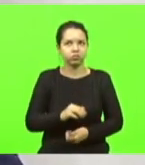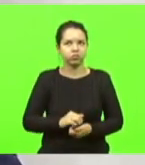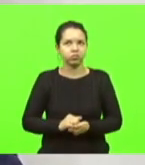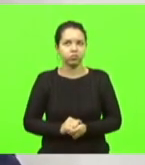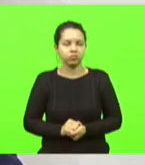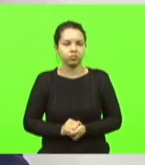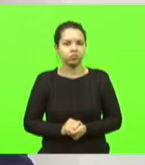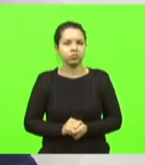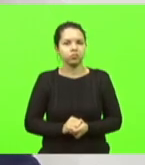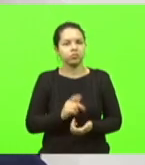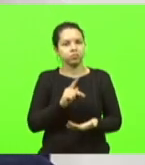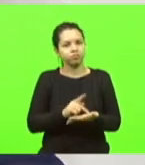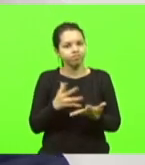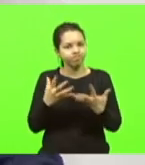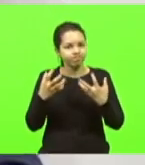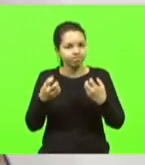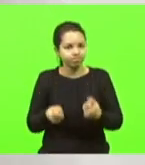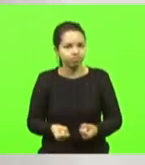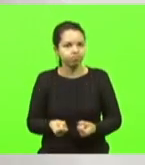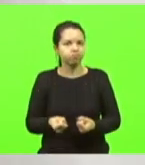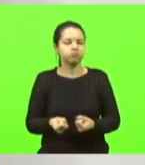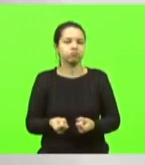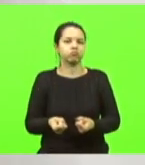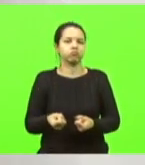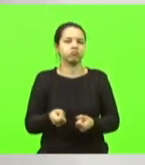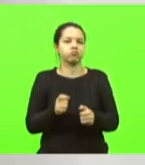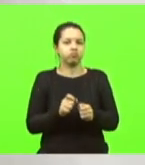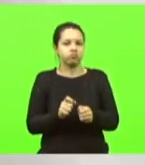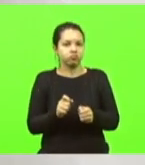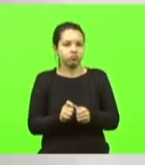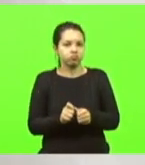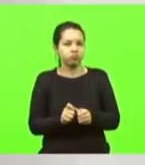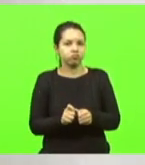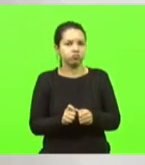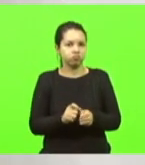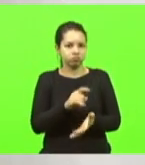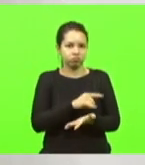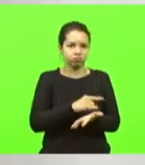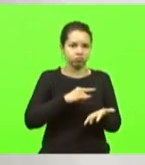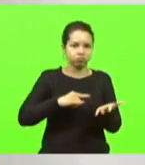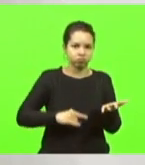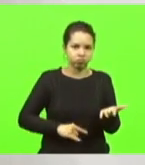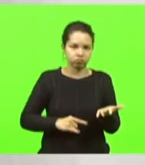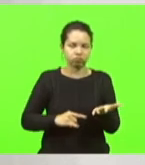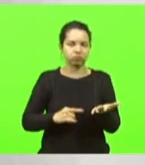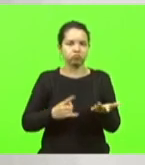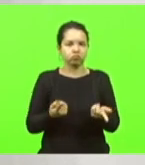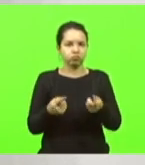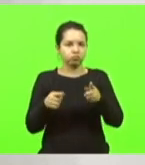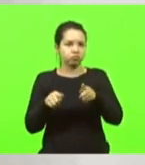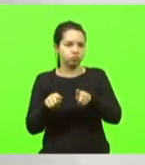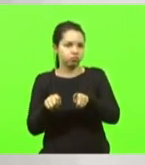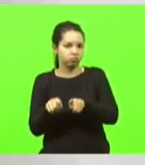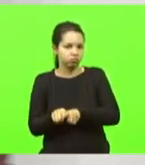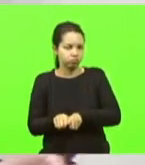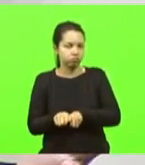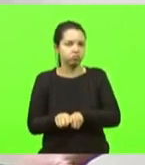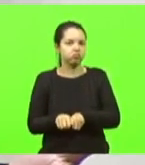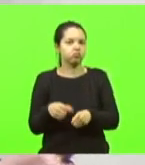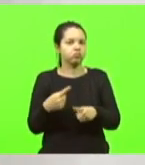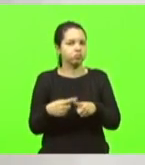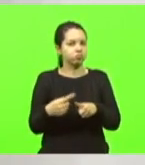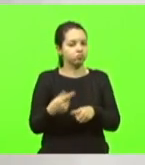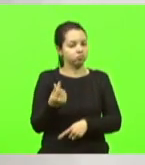de fato, aceite isso e que faça-se esse documento, ou seja, esse convênio, quanto antes, porque o dinheiro está